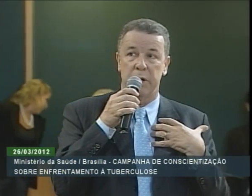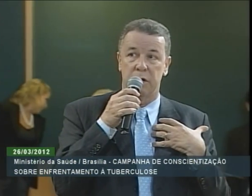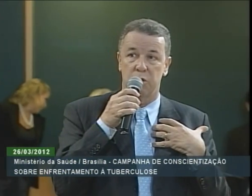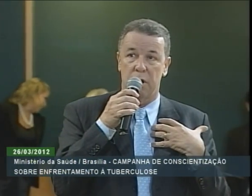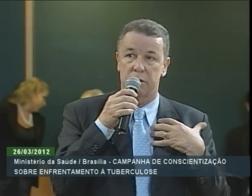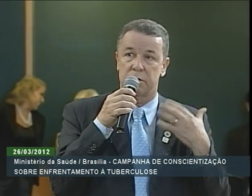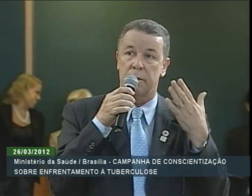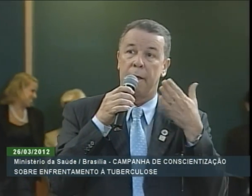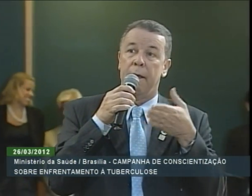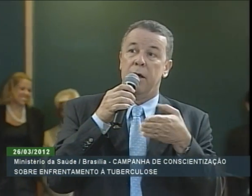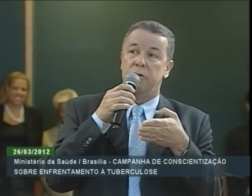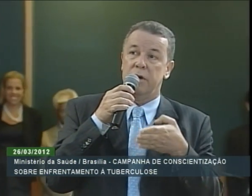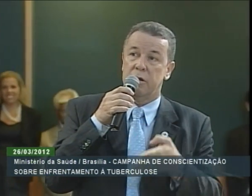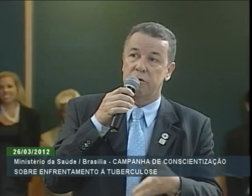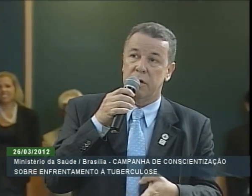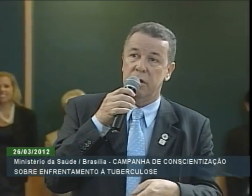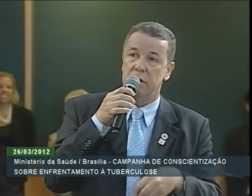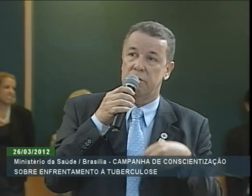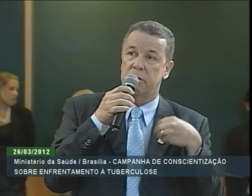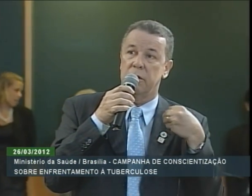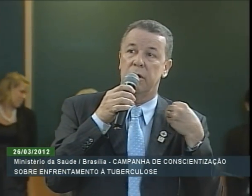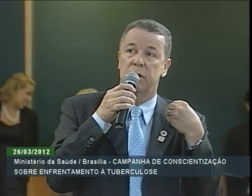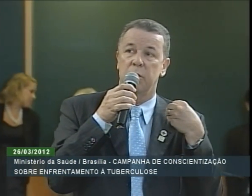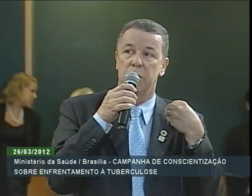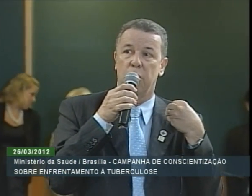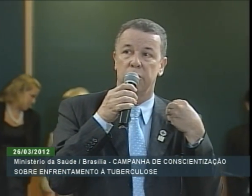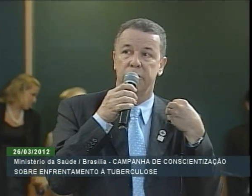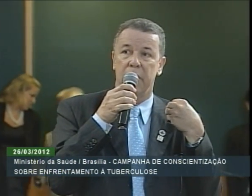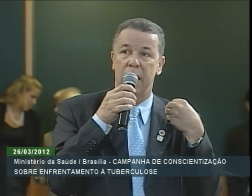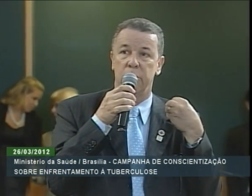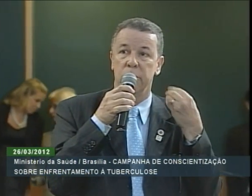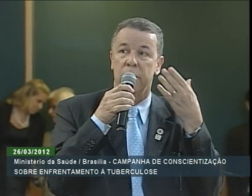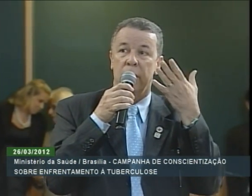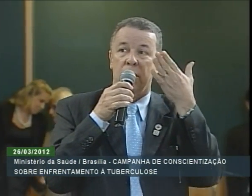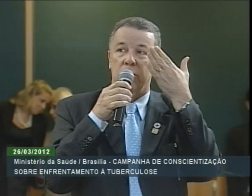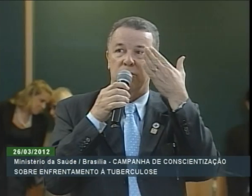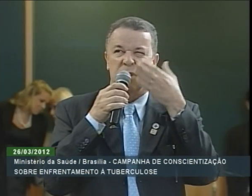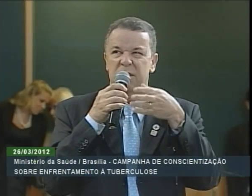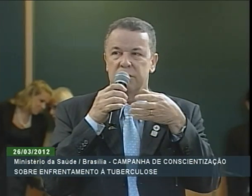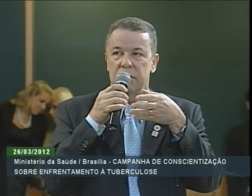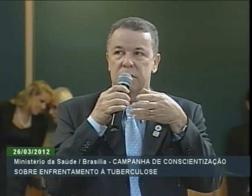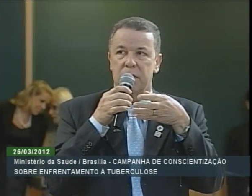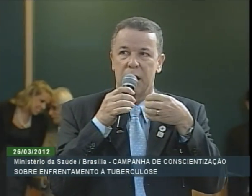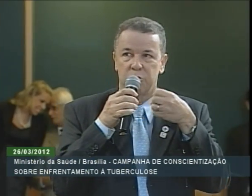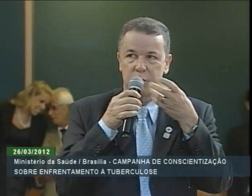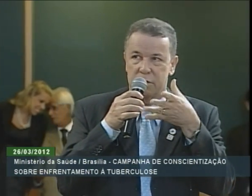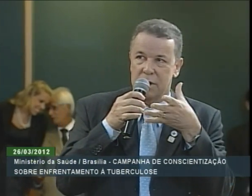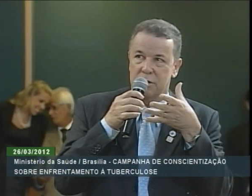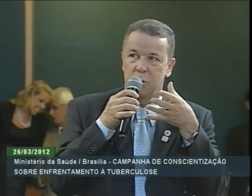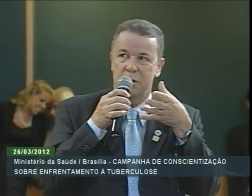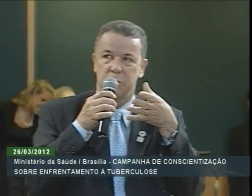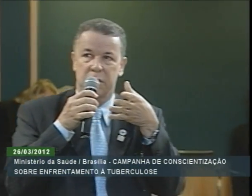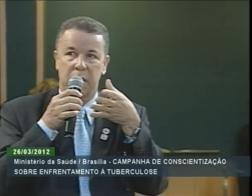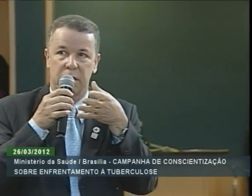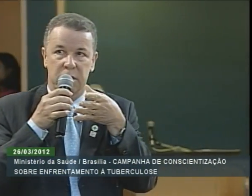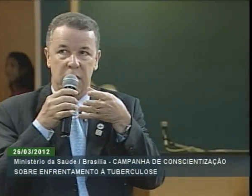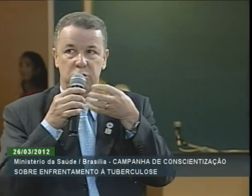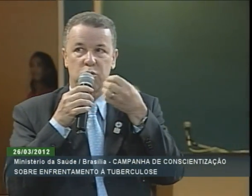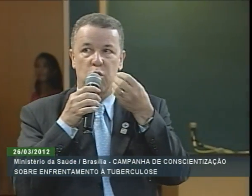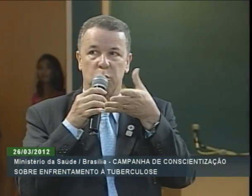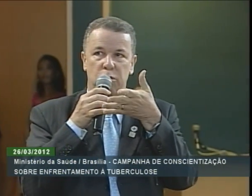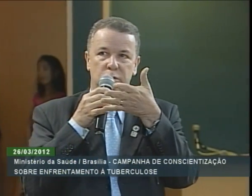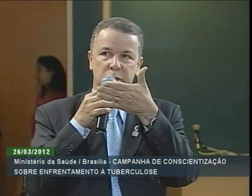inclusive, para campanhas nossas. Vinheta de 15 em terminal rodoviário. Não vou nem dizer estados, porque os estados estão mais ou menos